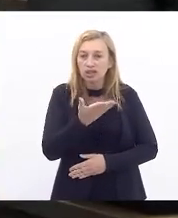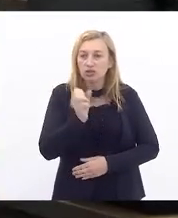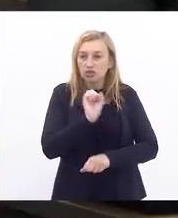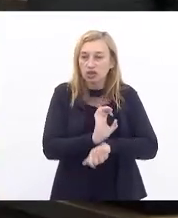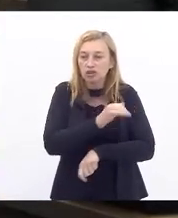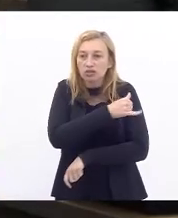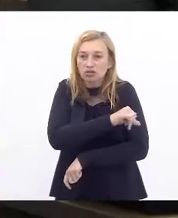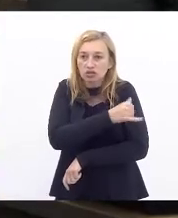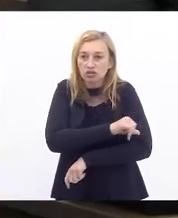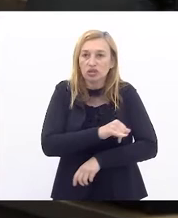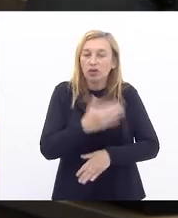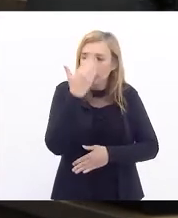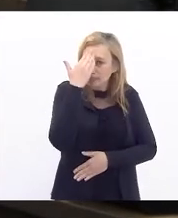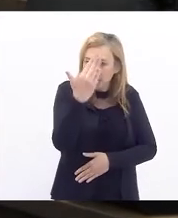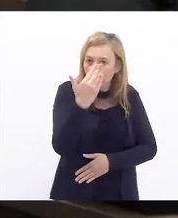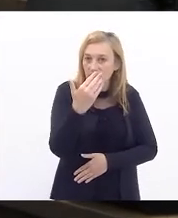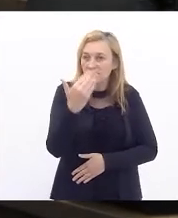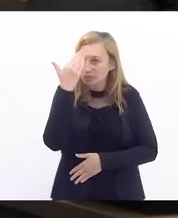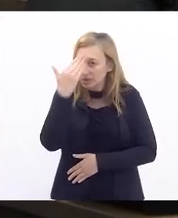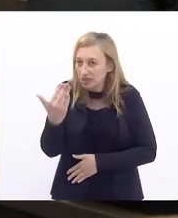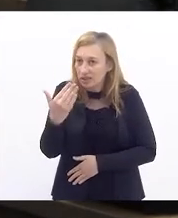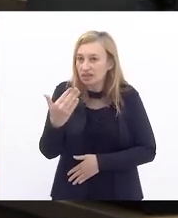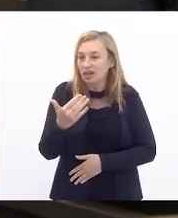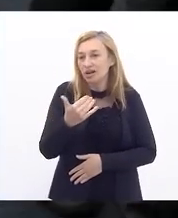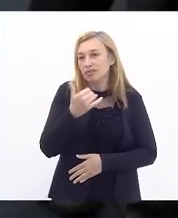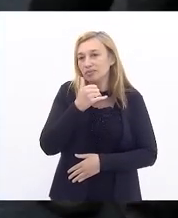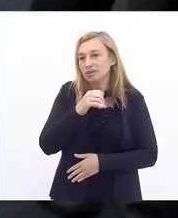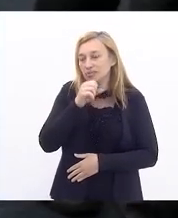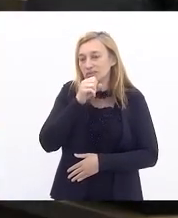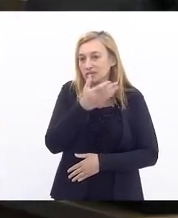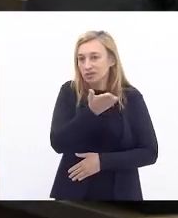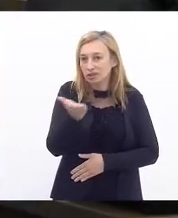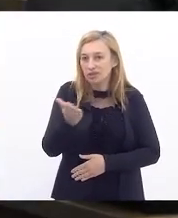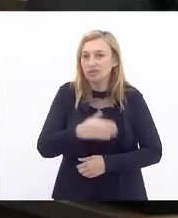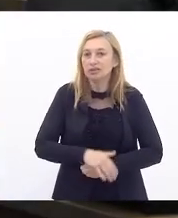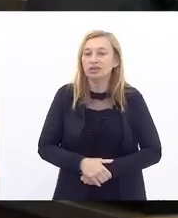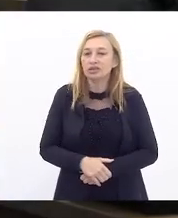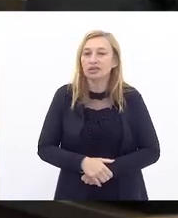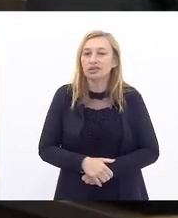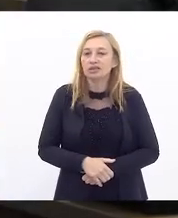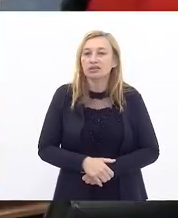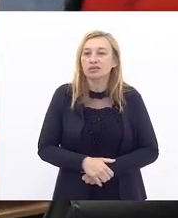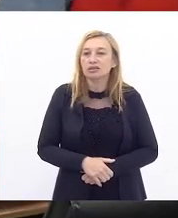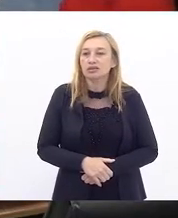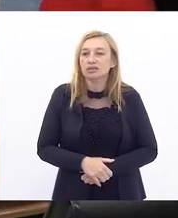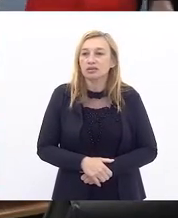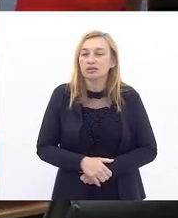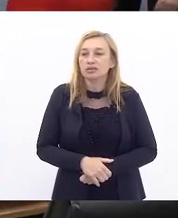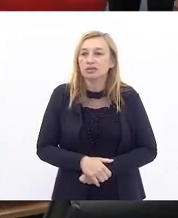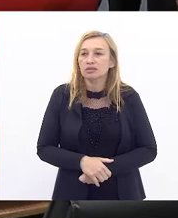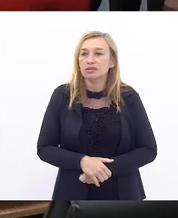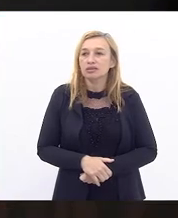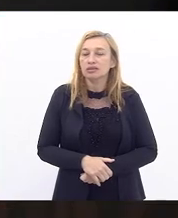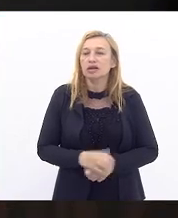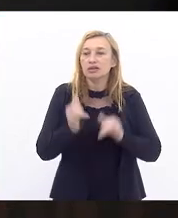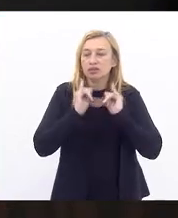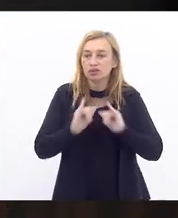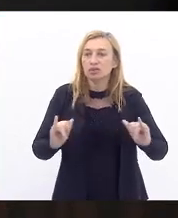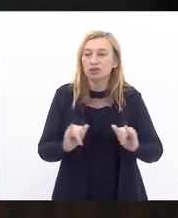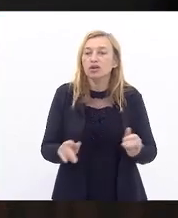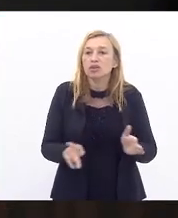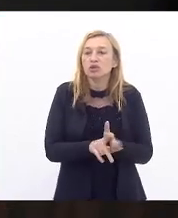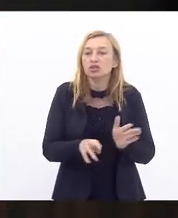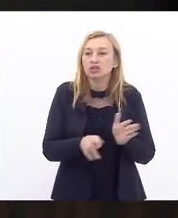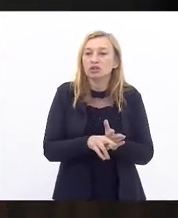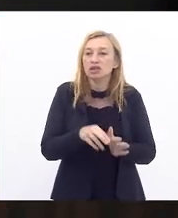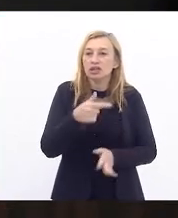do Rio de Janeiro. Muito obrigada. A minha bênção a vocês. A é Paco Beira. A Mônica é Paco Beira. Anuncio. Projeto